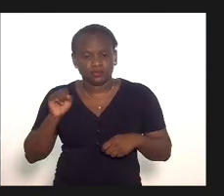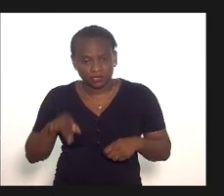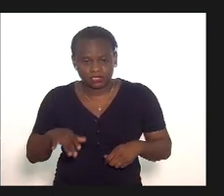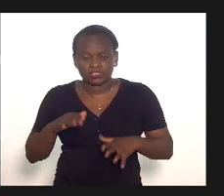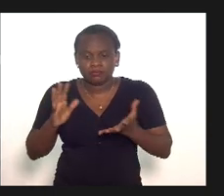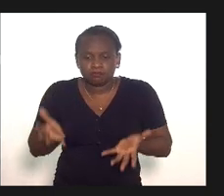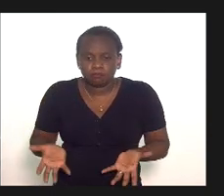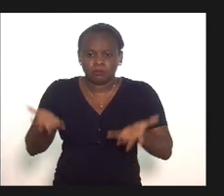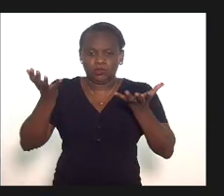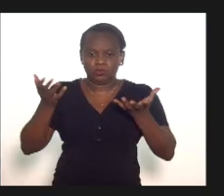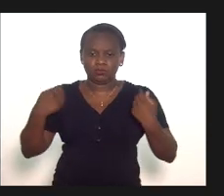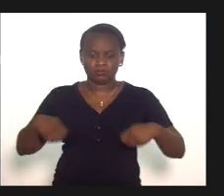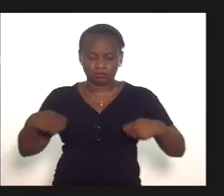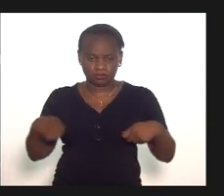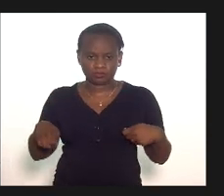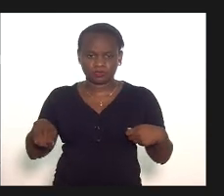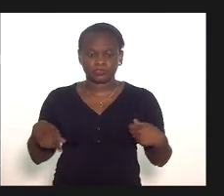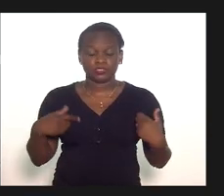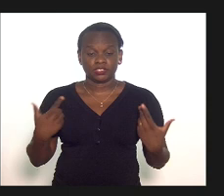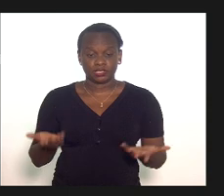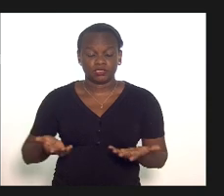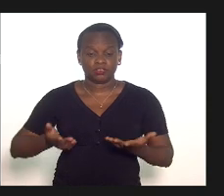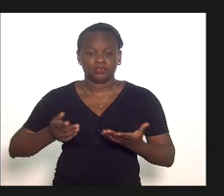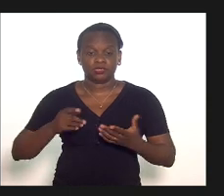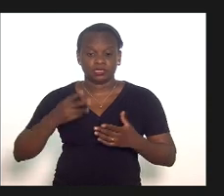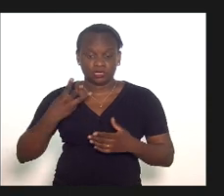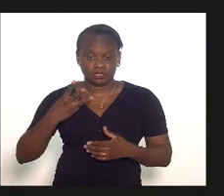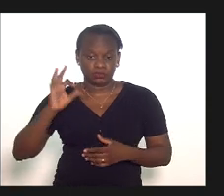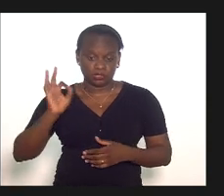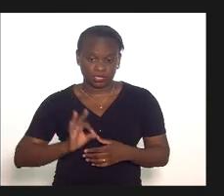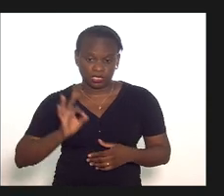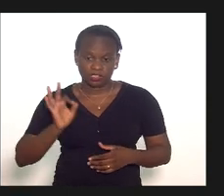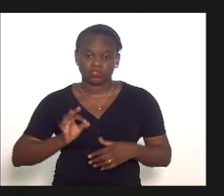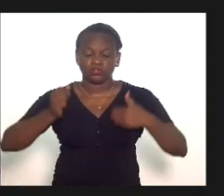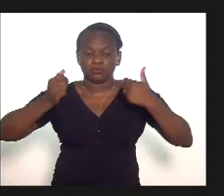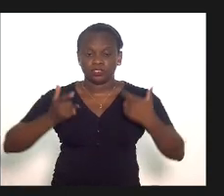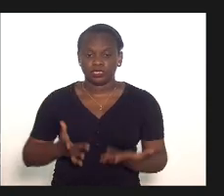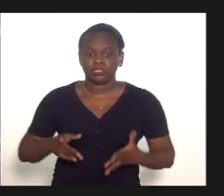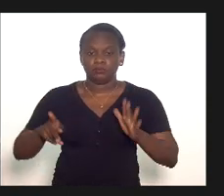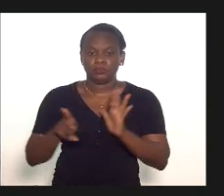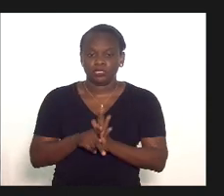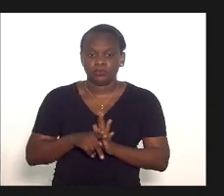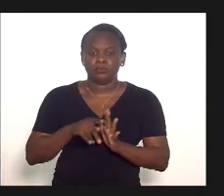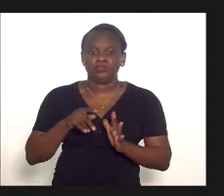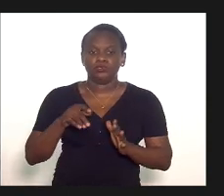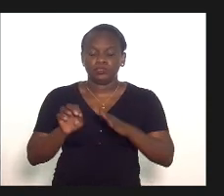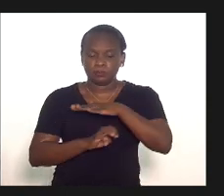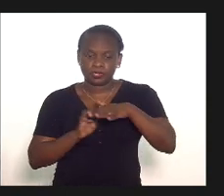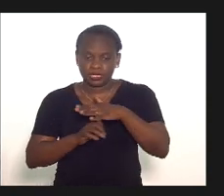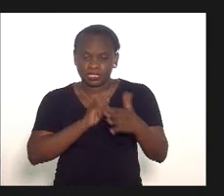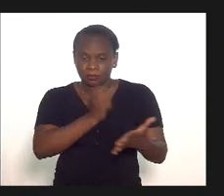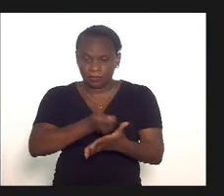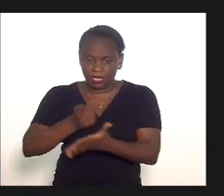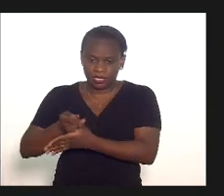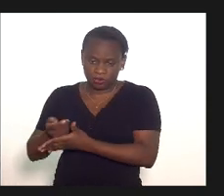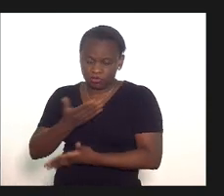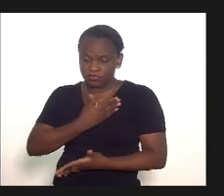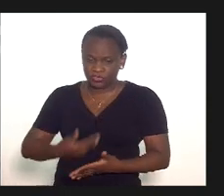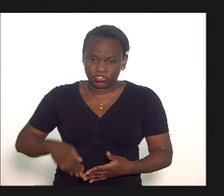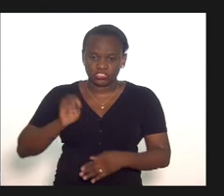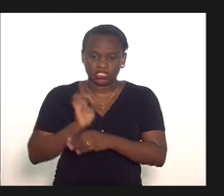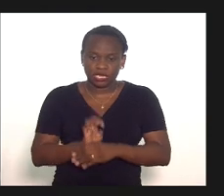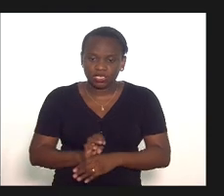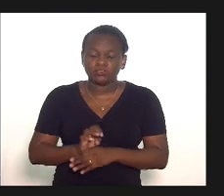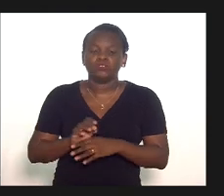upgrade então uma coisa os 3% nós estamos falando das guias que o empresariado paga o estado é uma